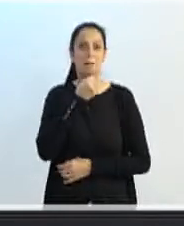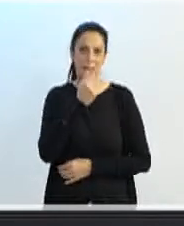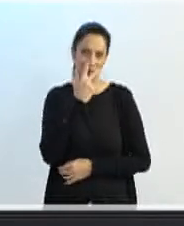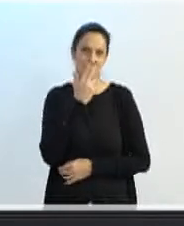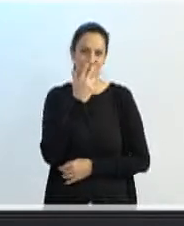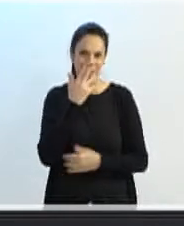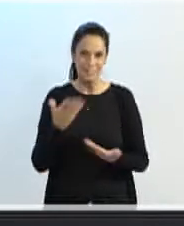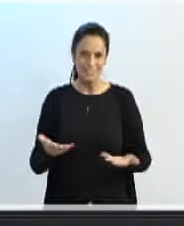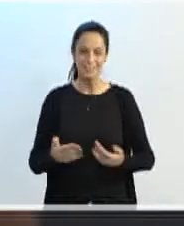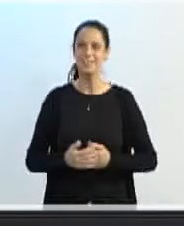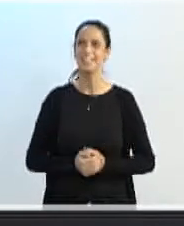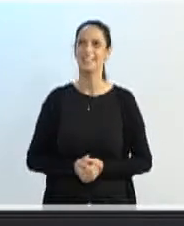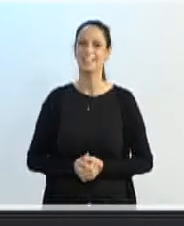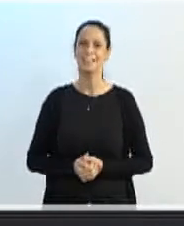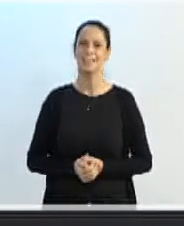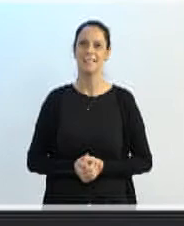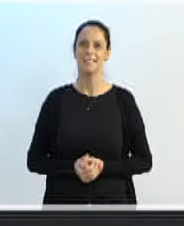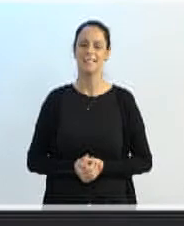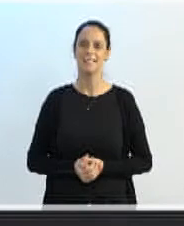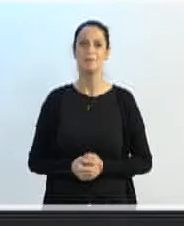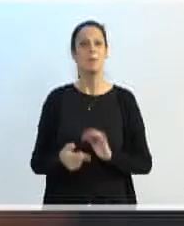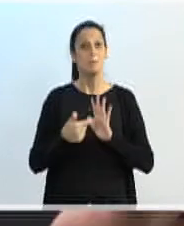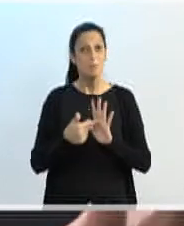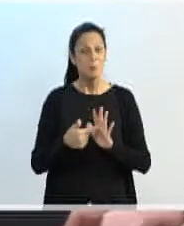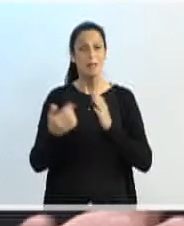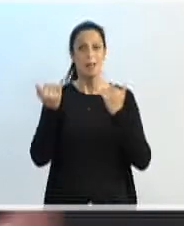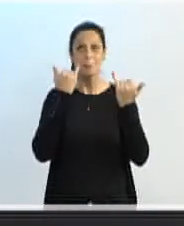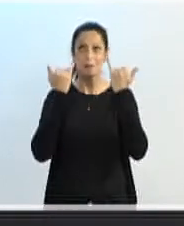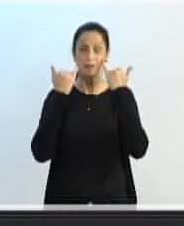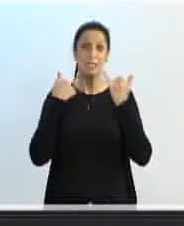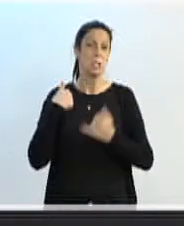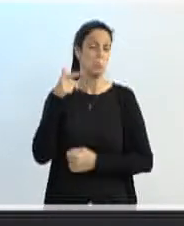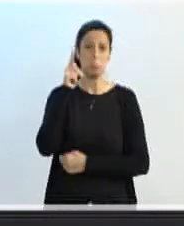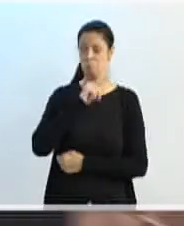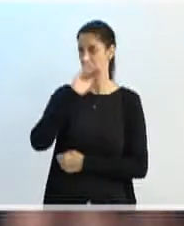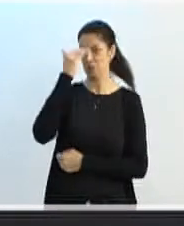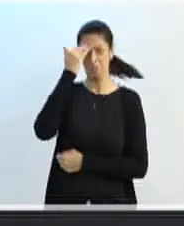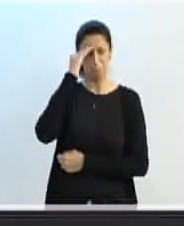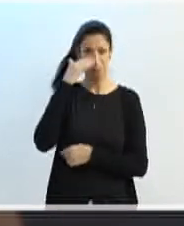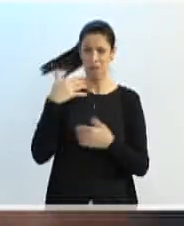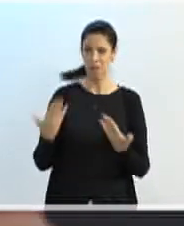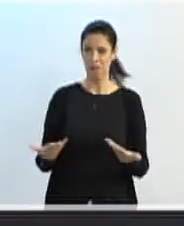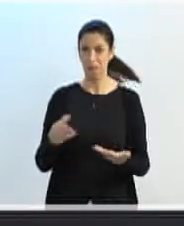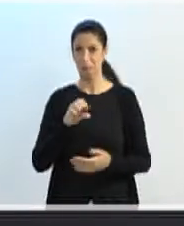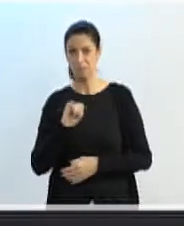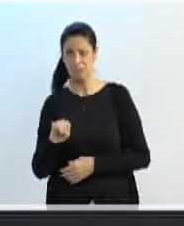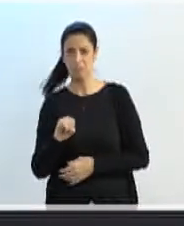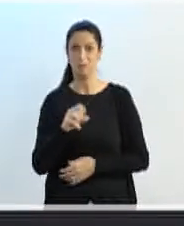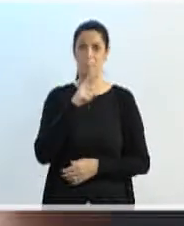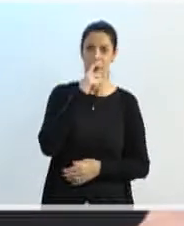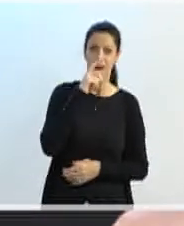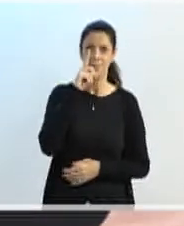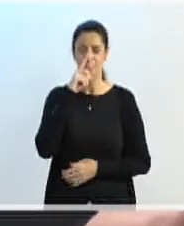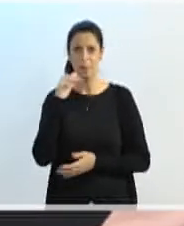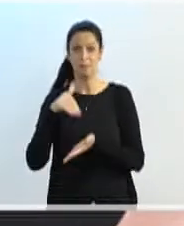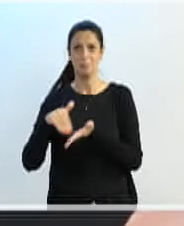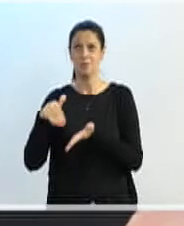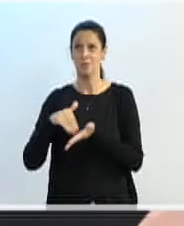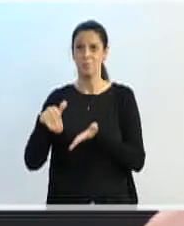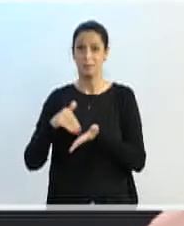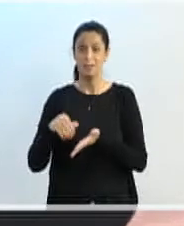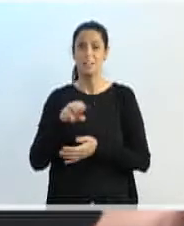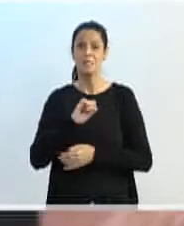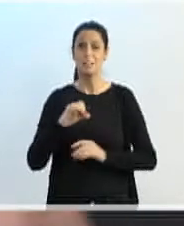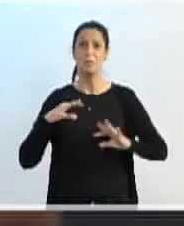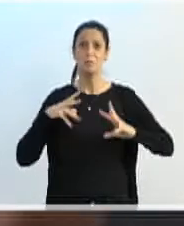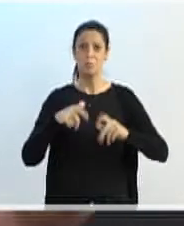hoje, para também trazer essas informações. Eu não consegui entender realmente se, além dos pais, da Secretaria de Educação, se toda a sociedade tem acesso a essa